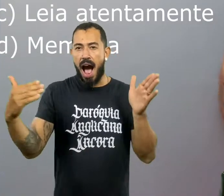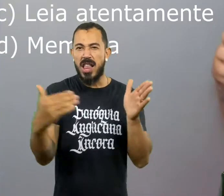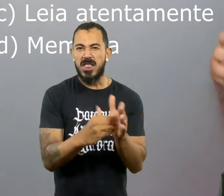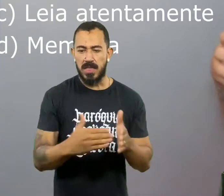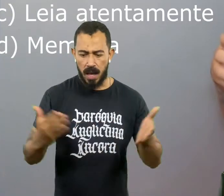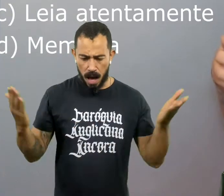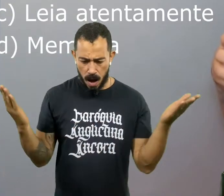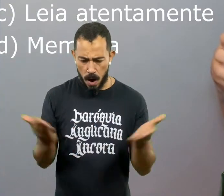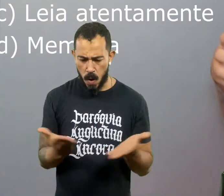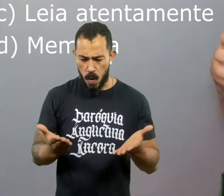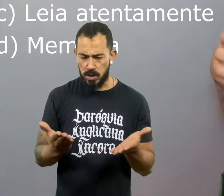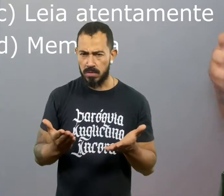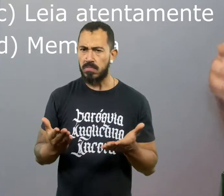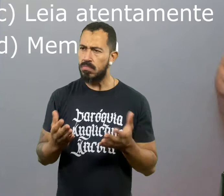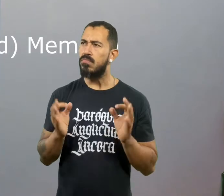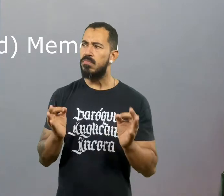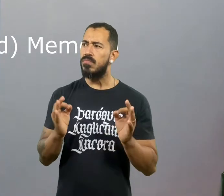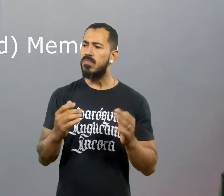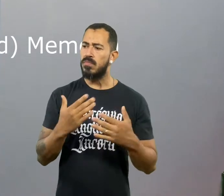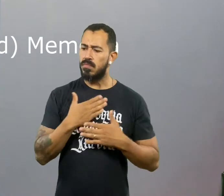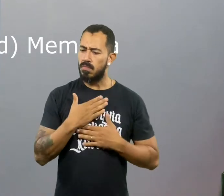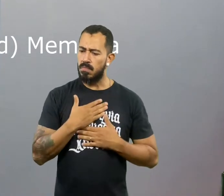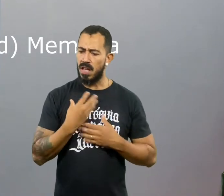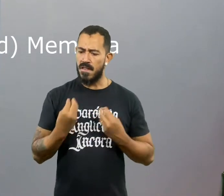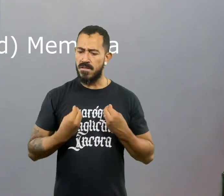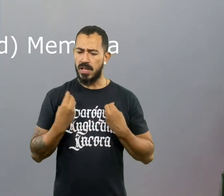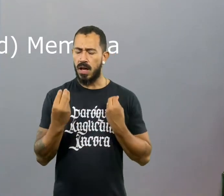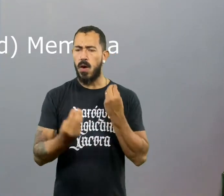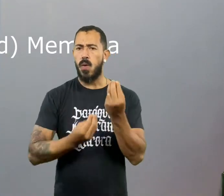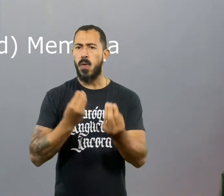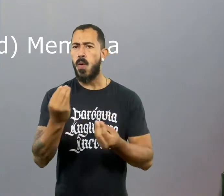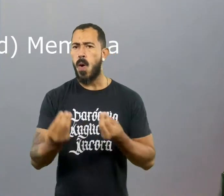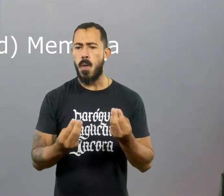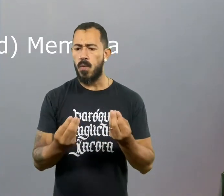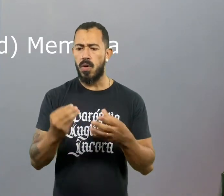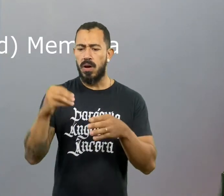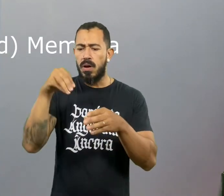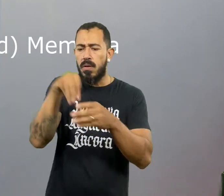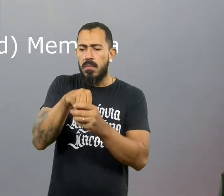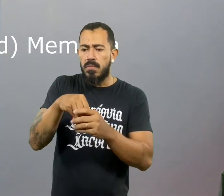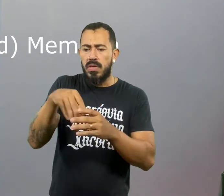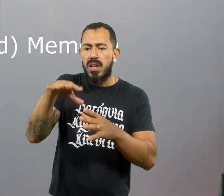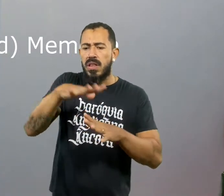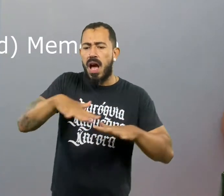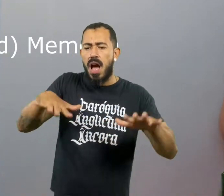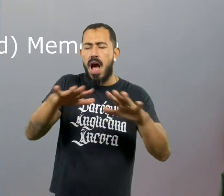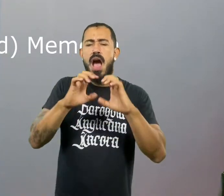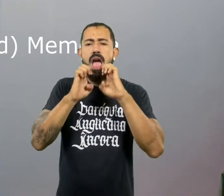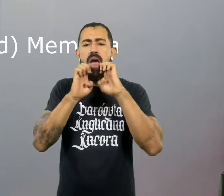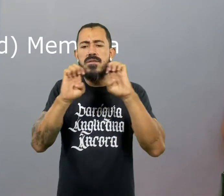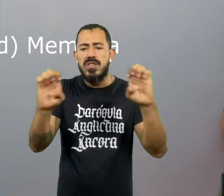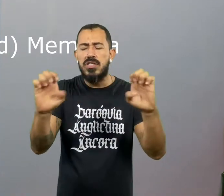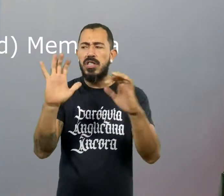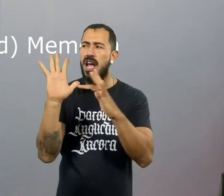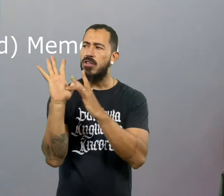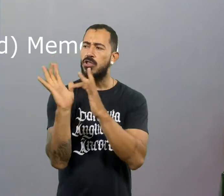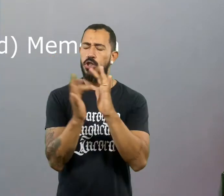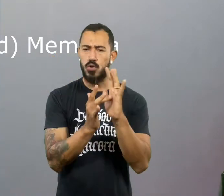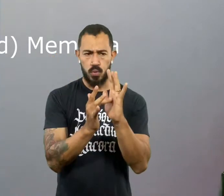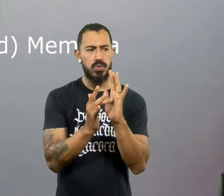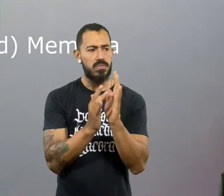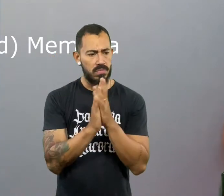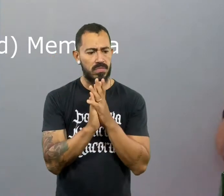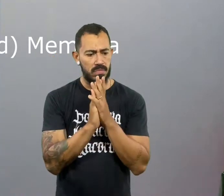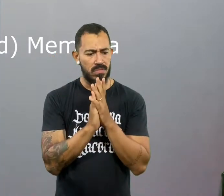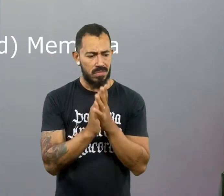interpretação disso. A luz é o evangelho de Jesus. Quem foi você até aqui? Você não precisa repetir os mesmos erros.